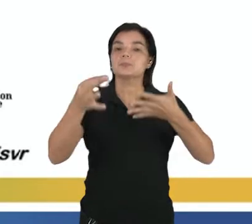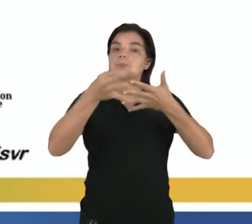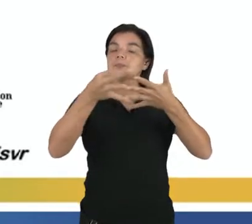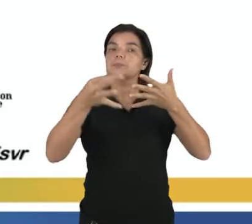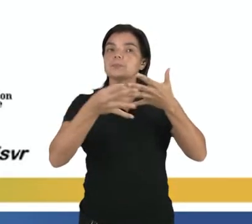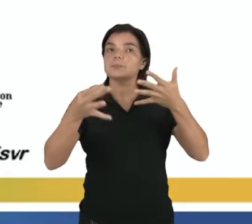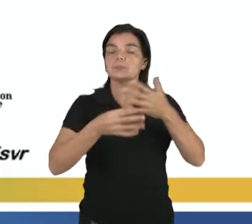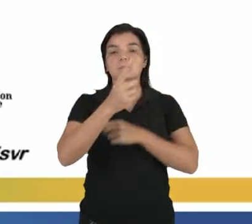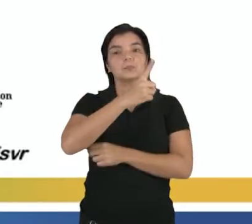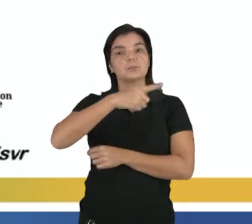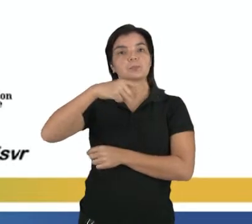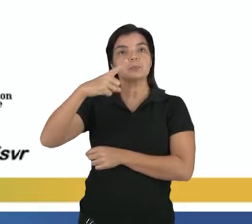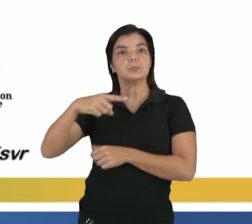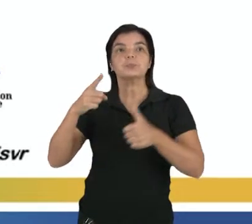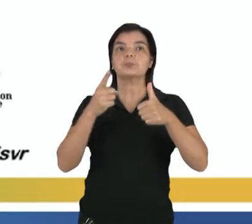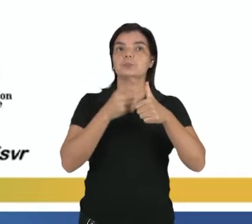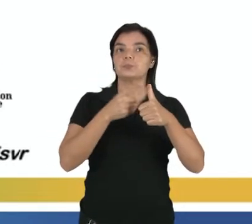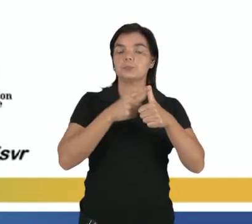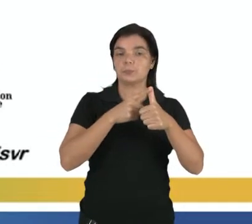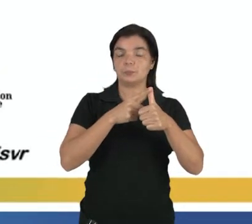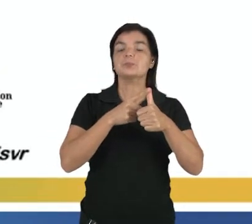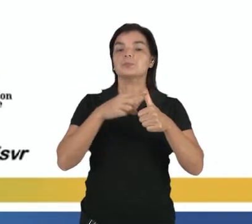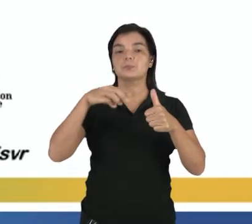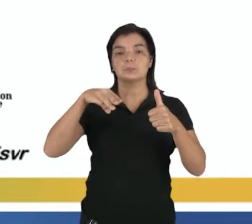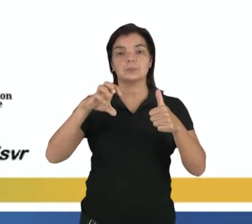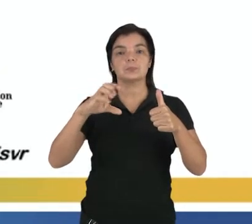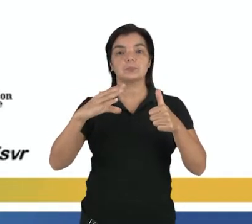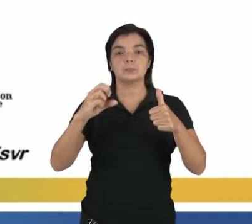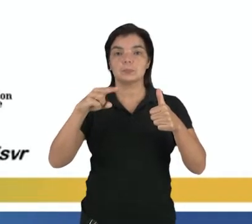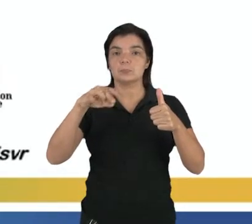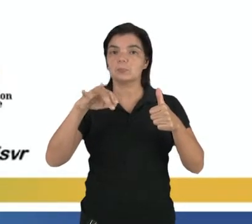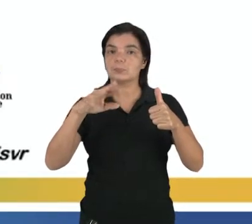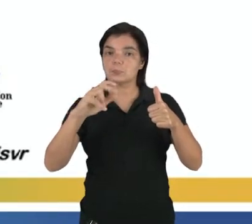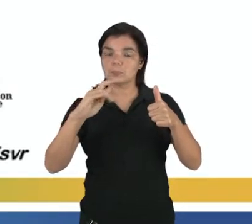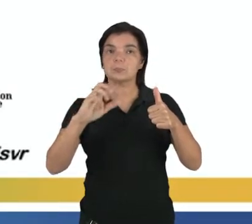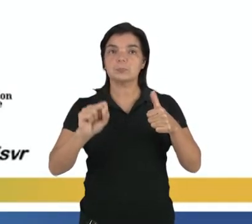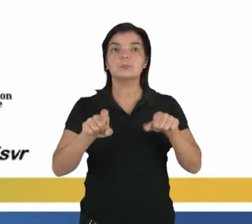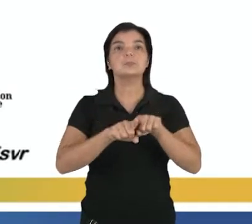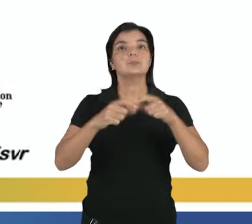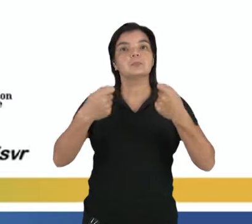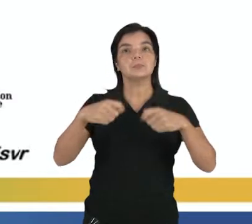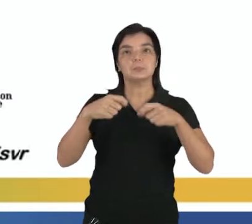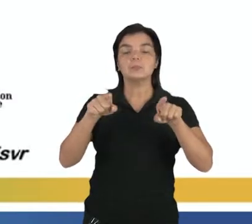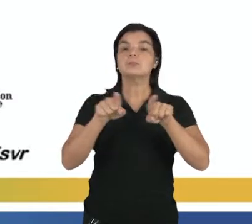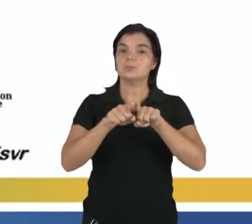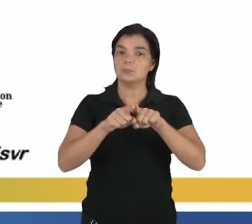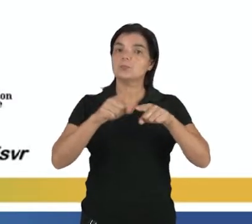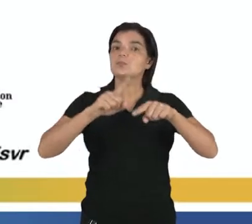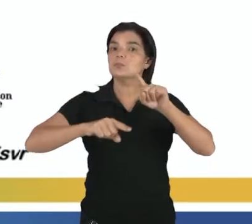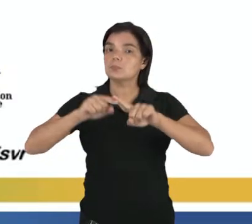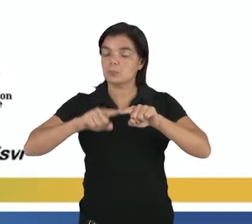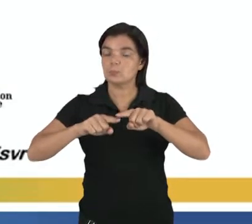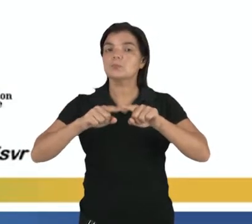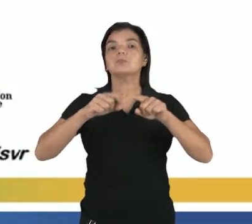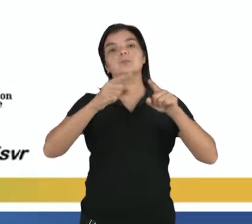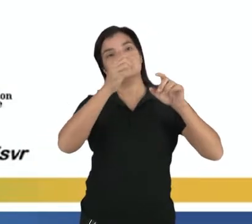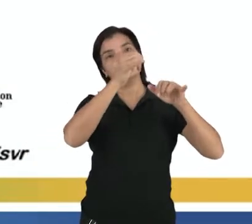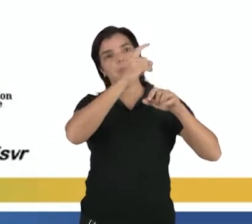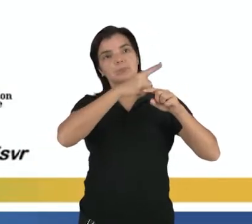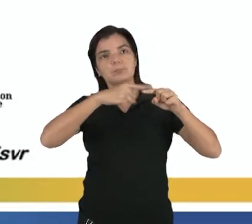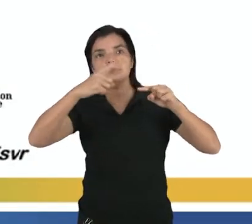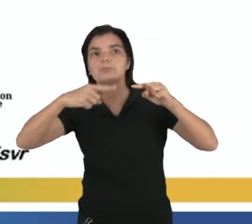Classificação das ondas, né. Então, temos ondas mecânicas, que são ondas que necessitam de um meio material para se propagar,